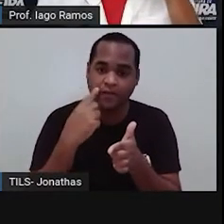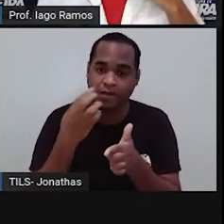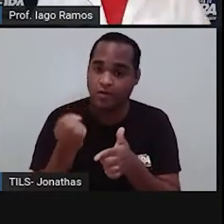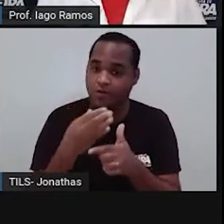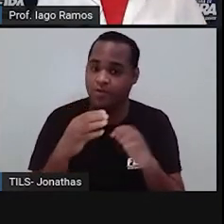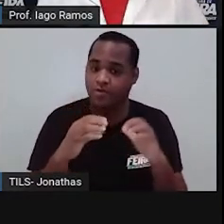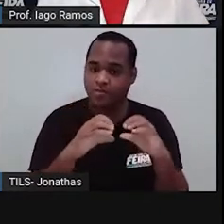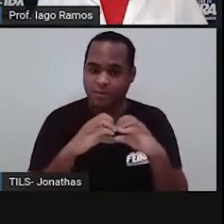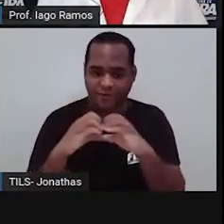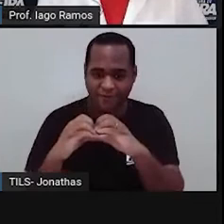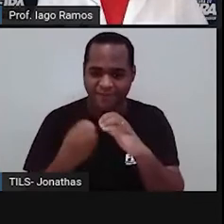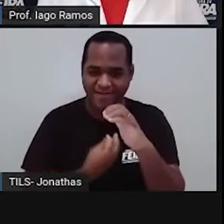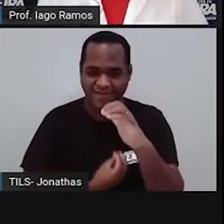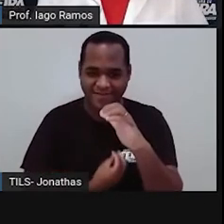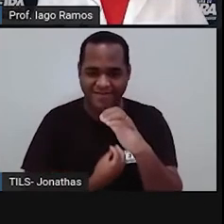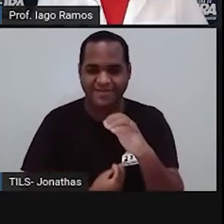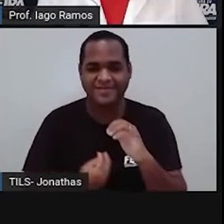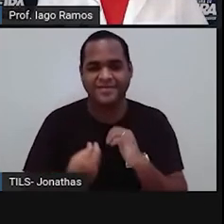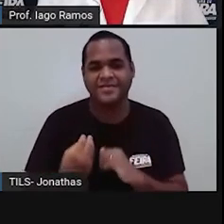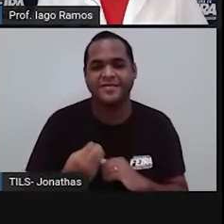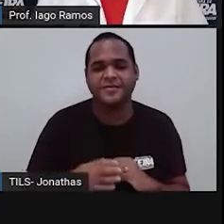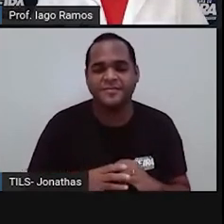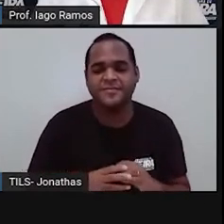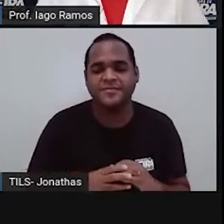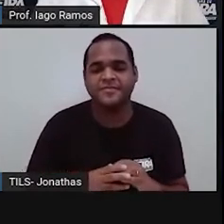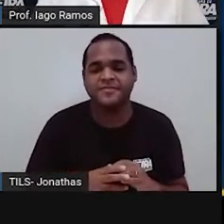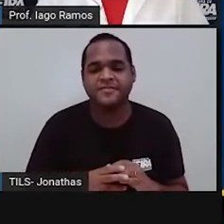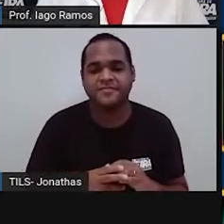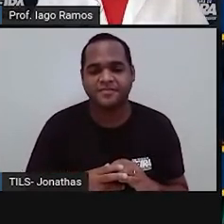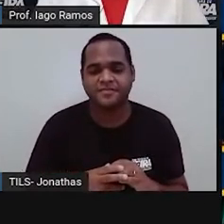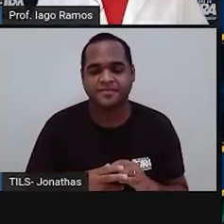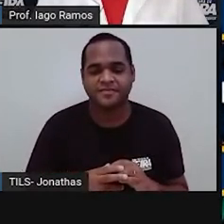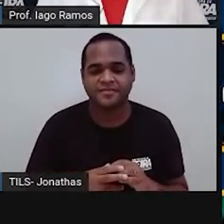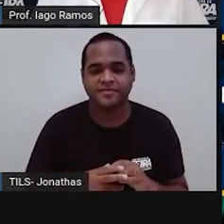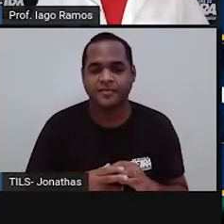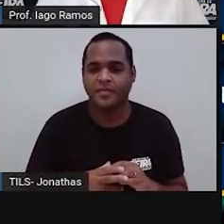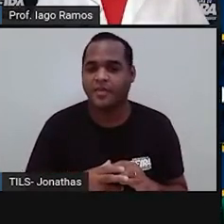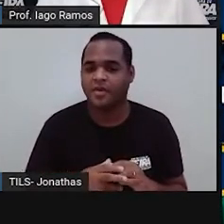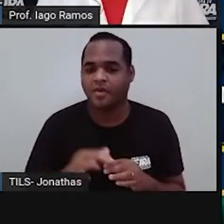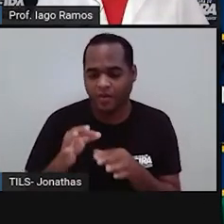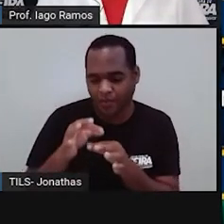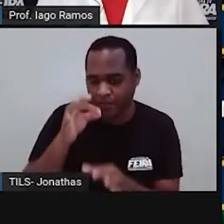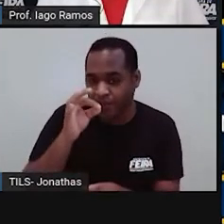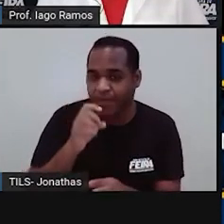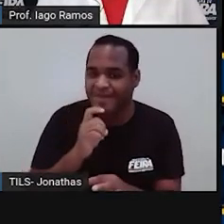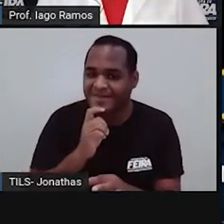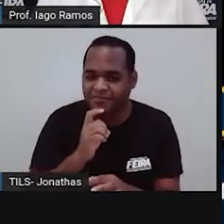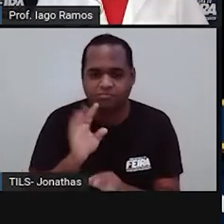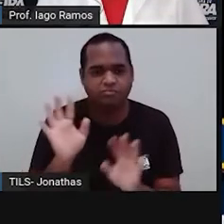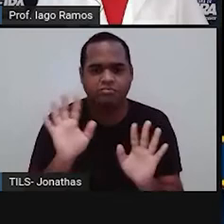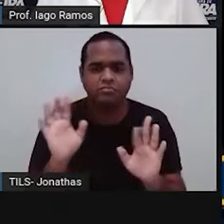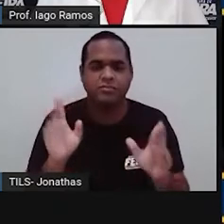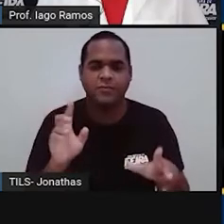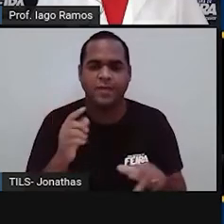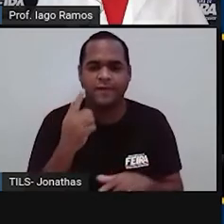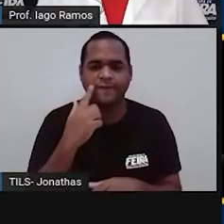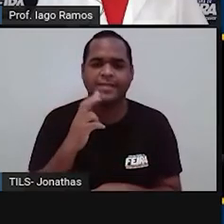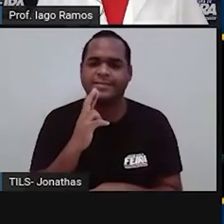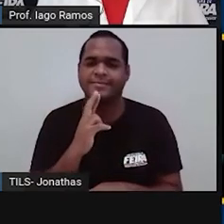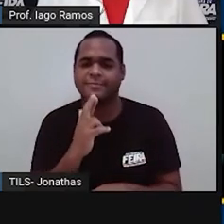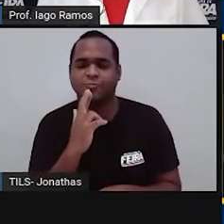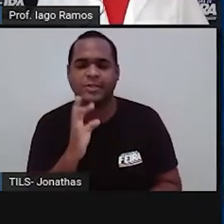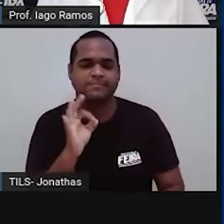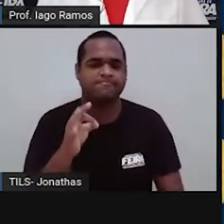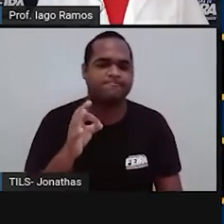apenas com duas vidas. Olha isso aí. Então um geladinho não, né? Então vamos procurar aqui a resposta correta.